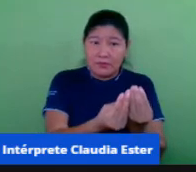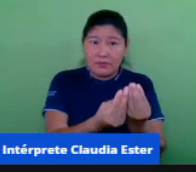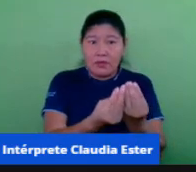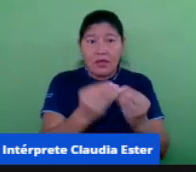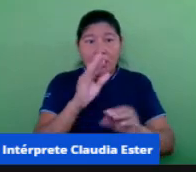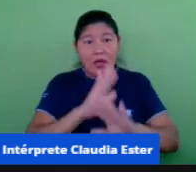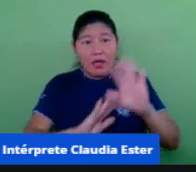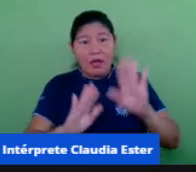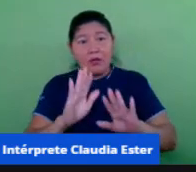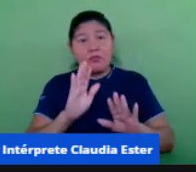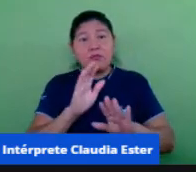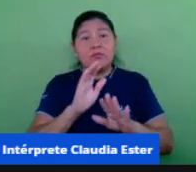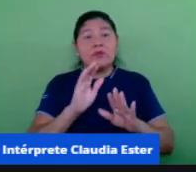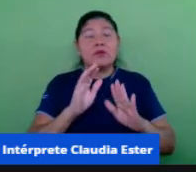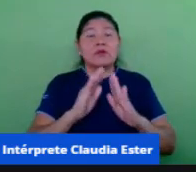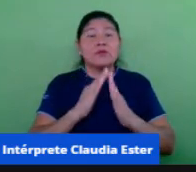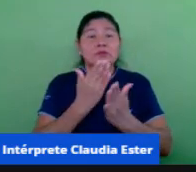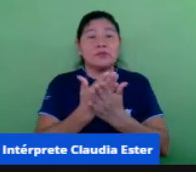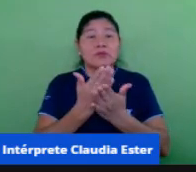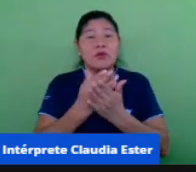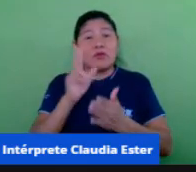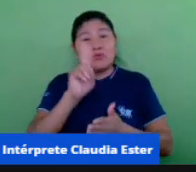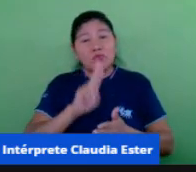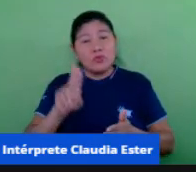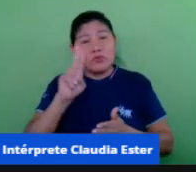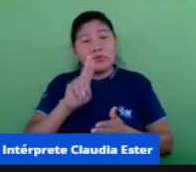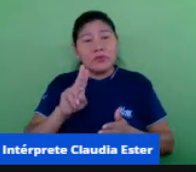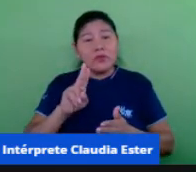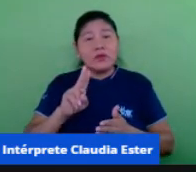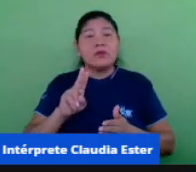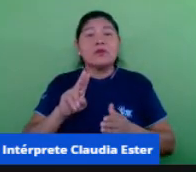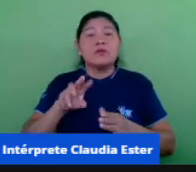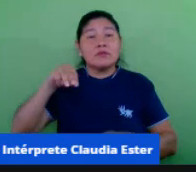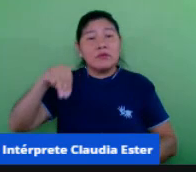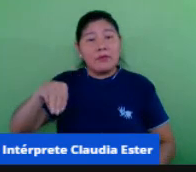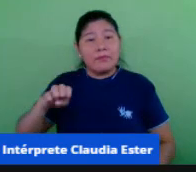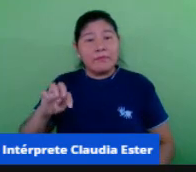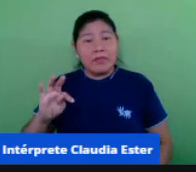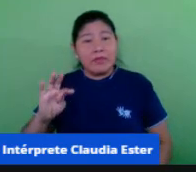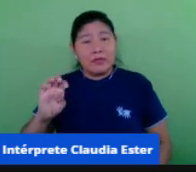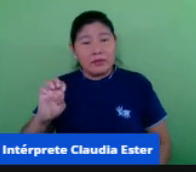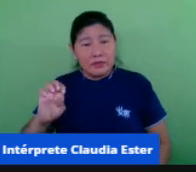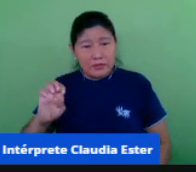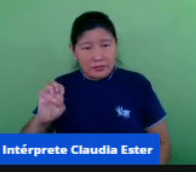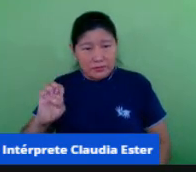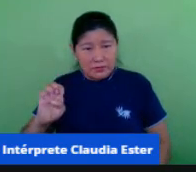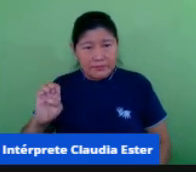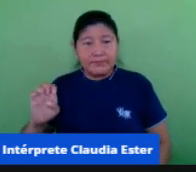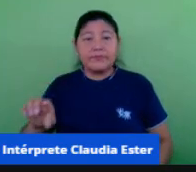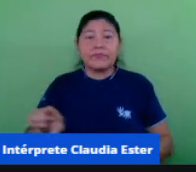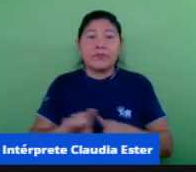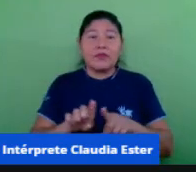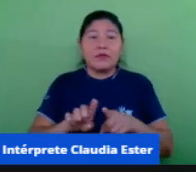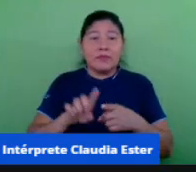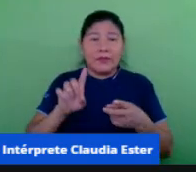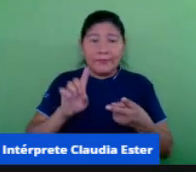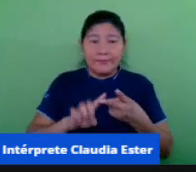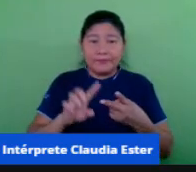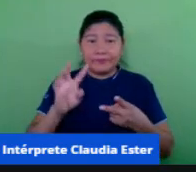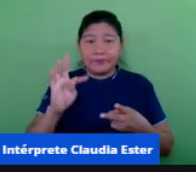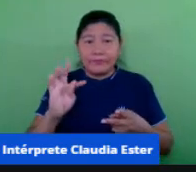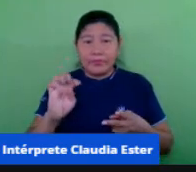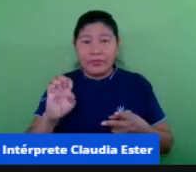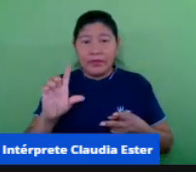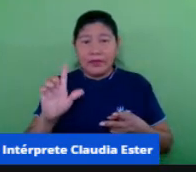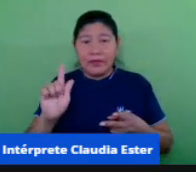o meet e outras telegram e outras ferramentas assim mas é